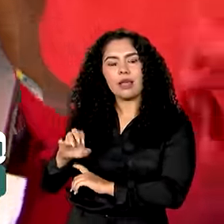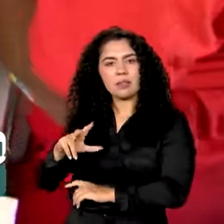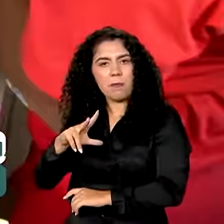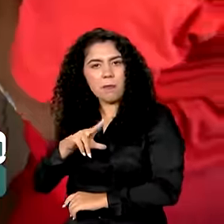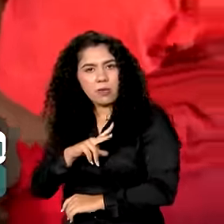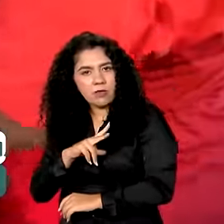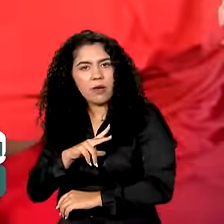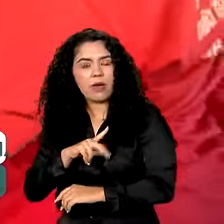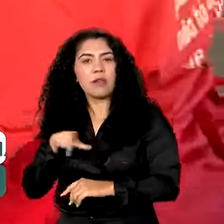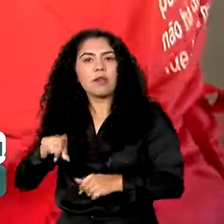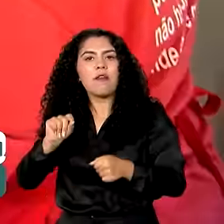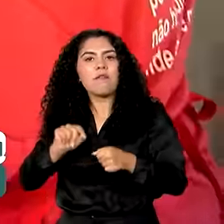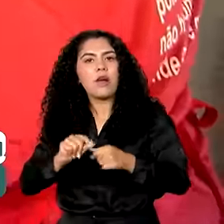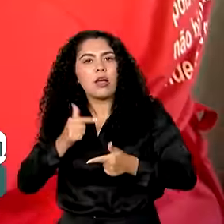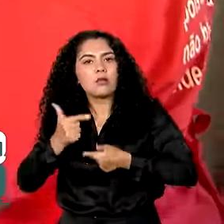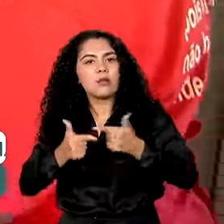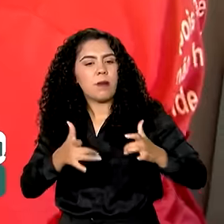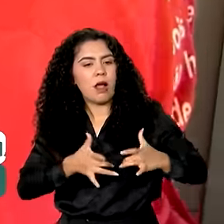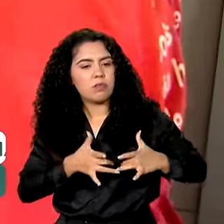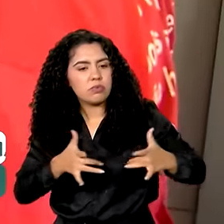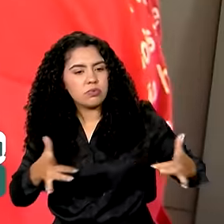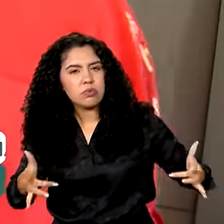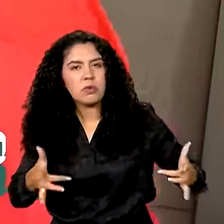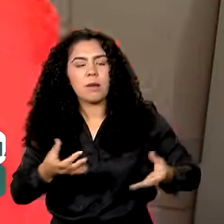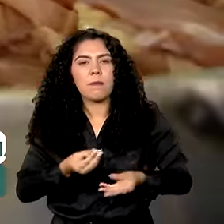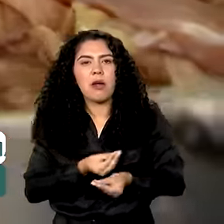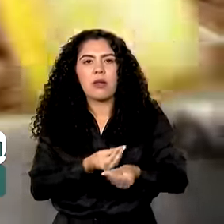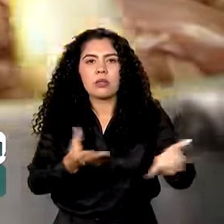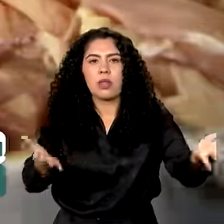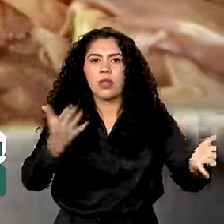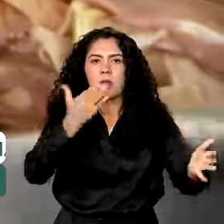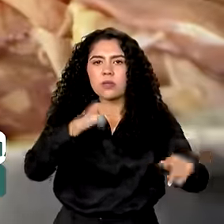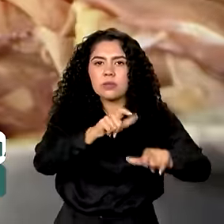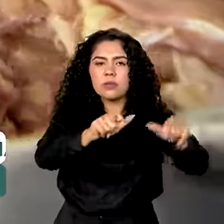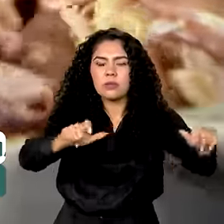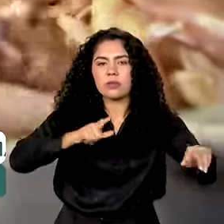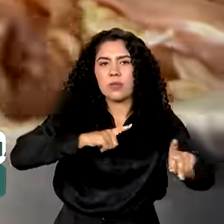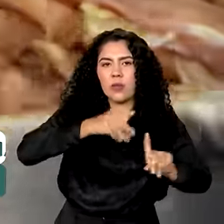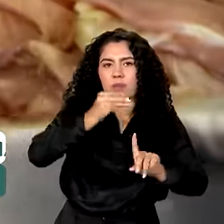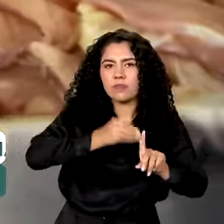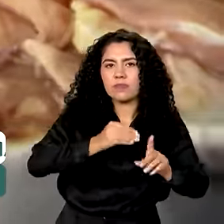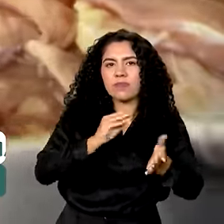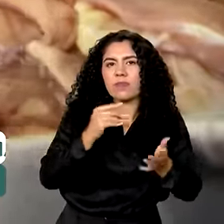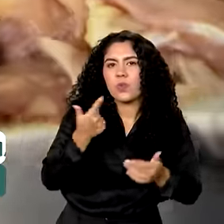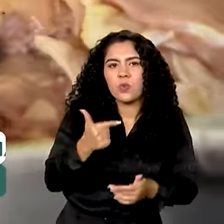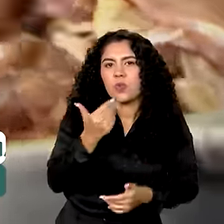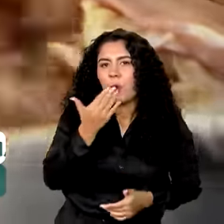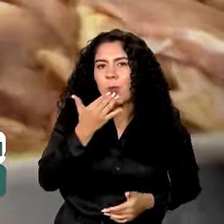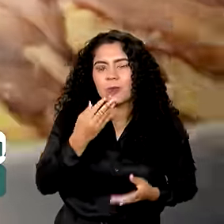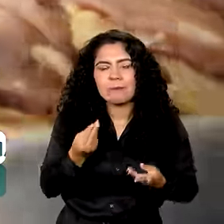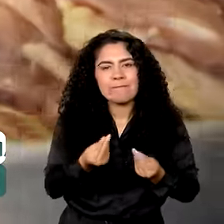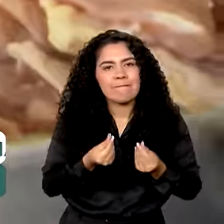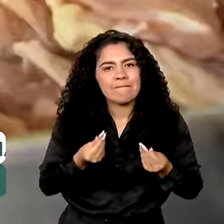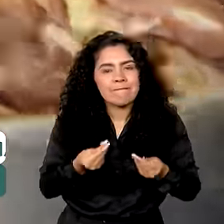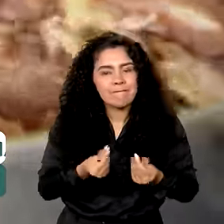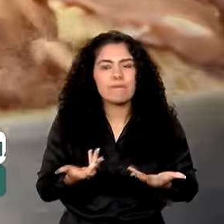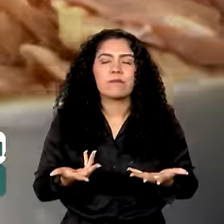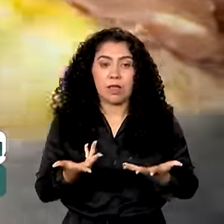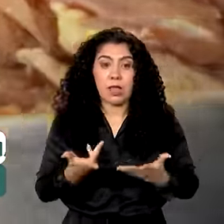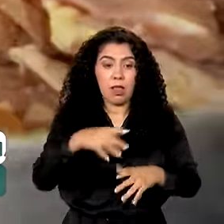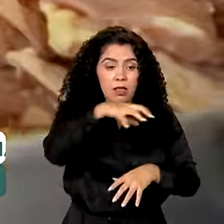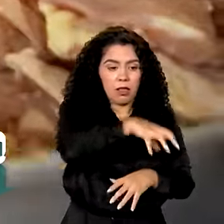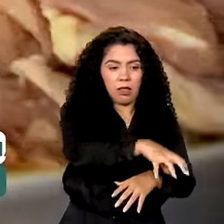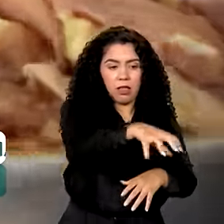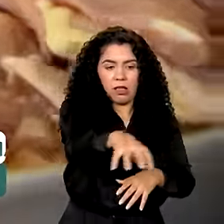voluntário para garantir refeições às pessoas em vulnerabilidade alimentar. Esses estabelecimentos